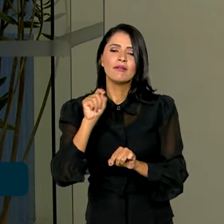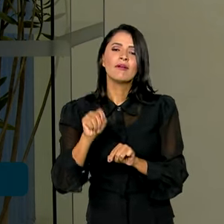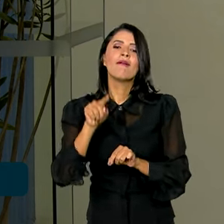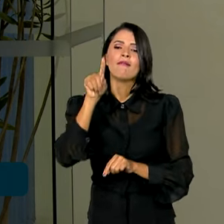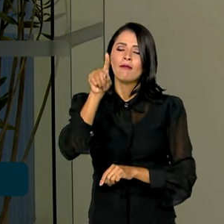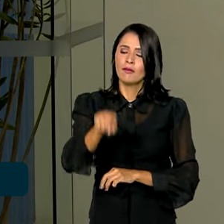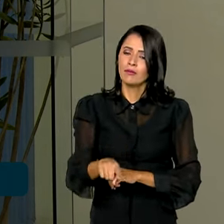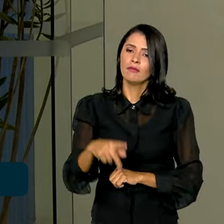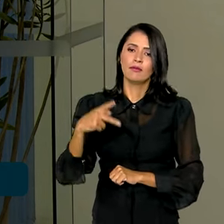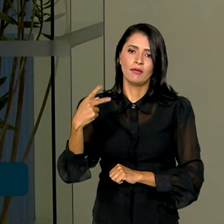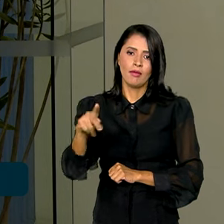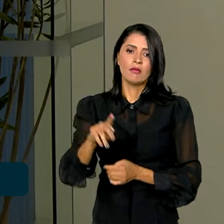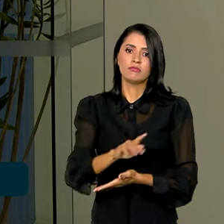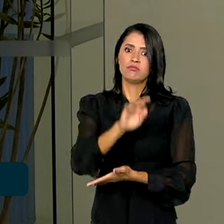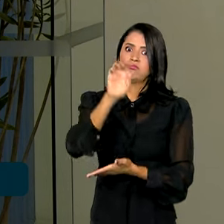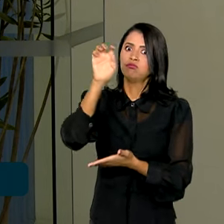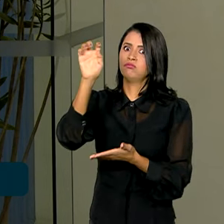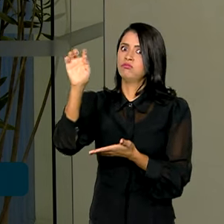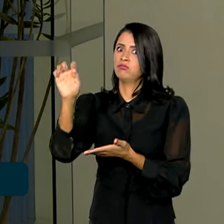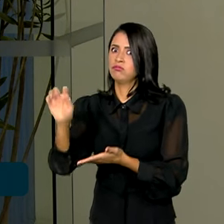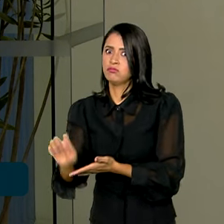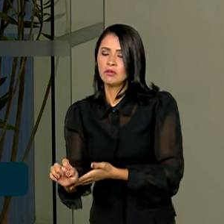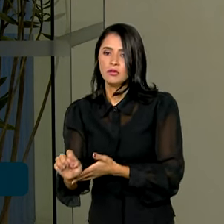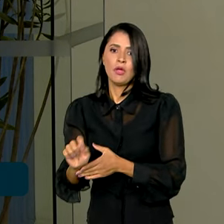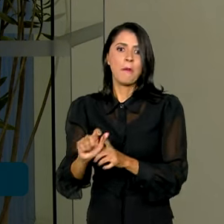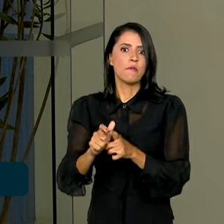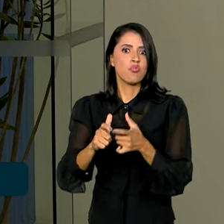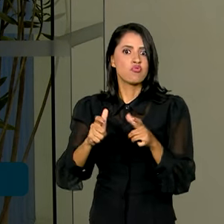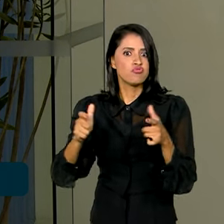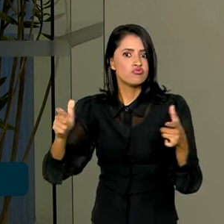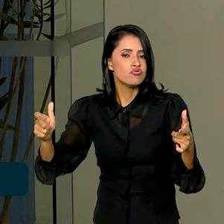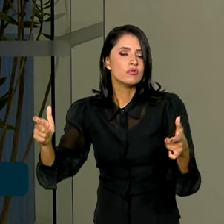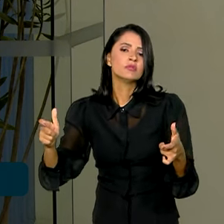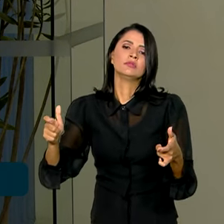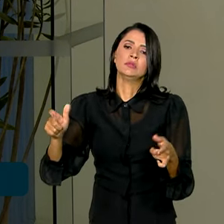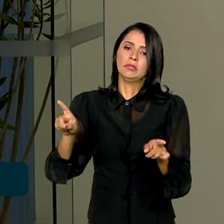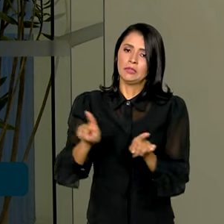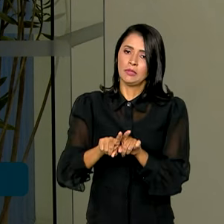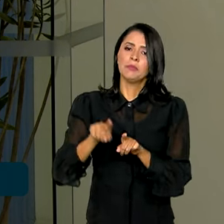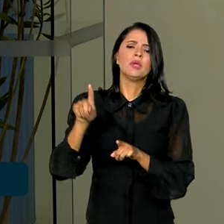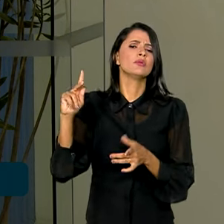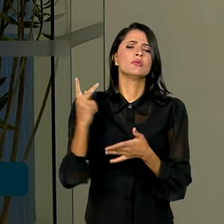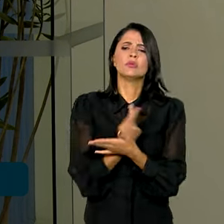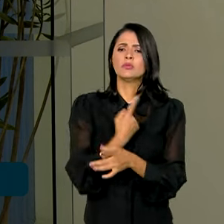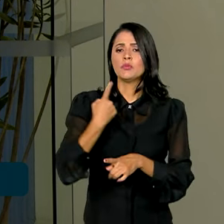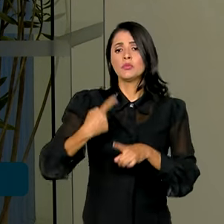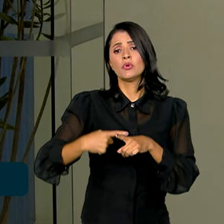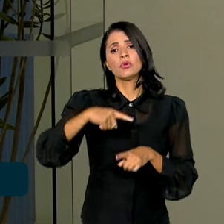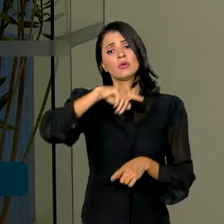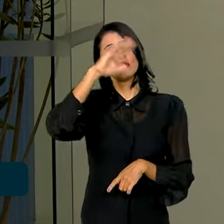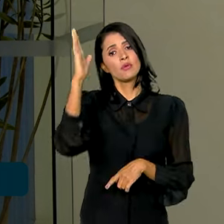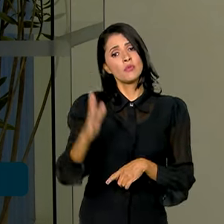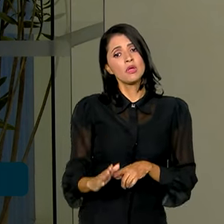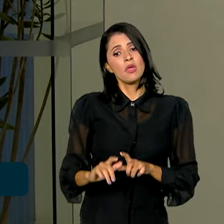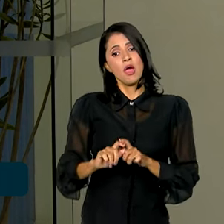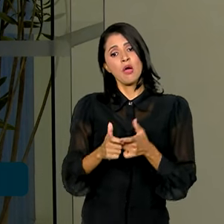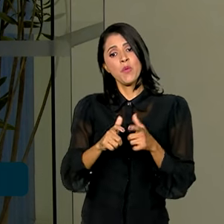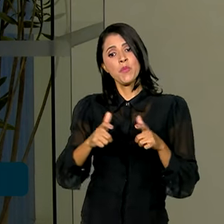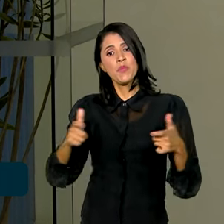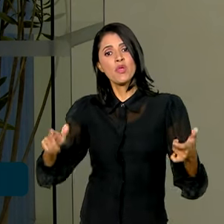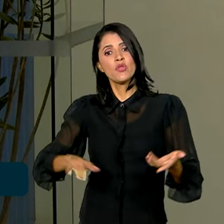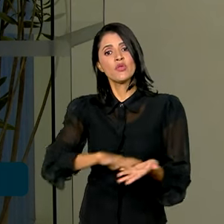volume das exportações. Esse crescimento aconteceu também porque o Brasil ampliou os seus mercados